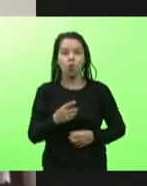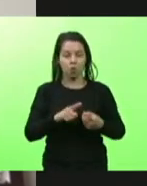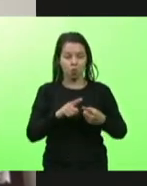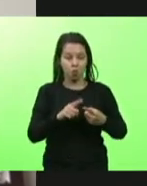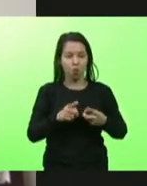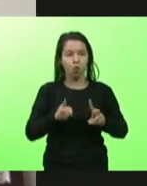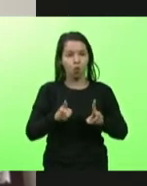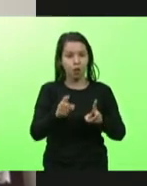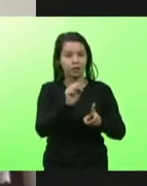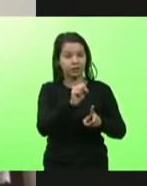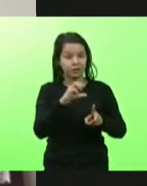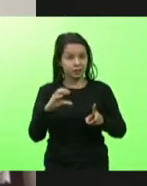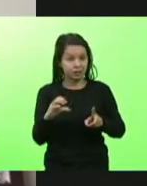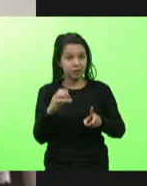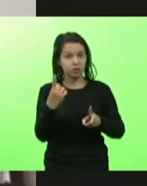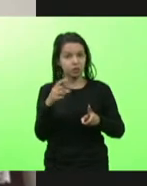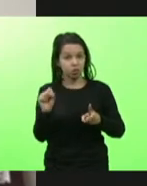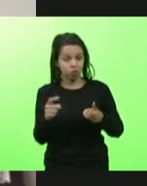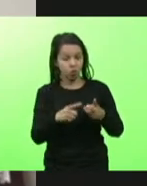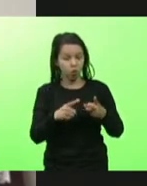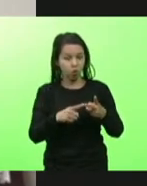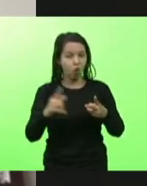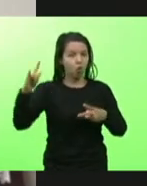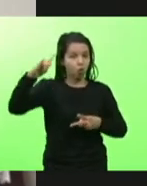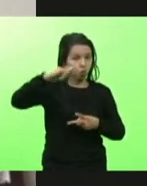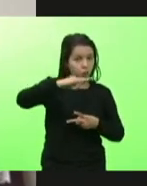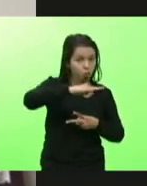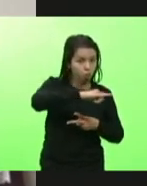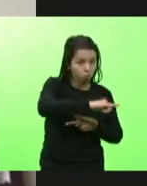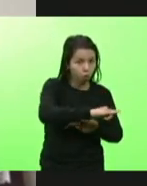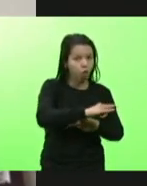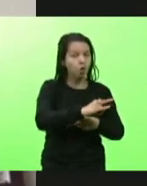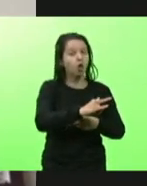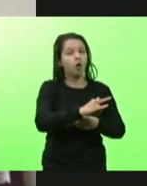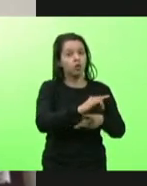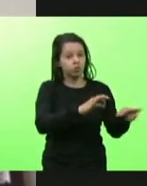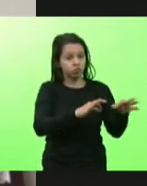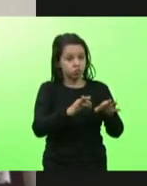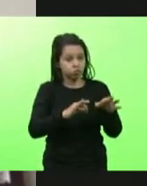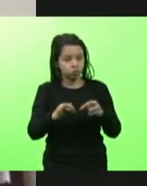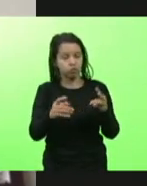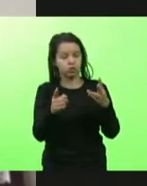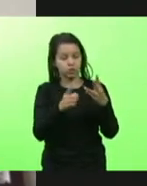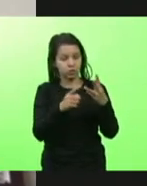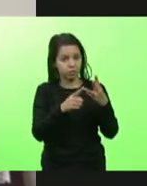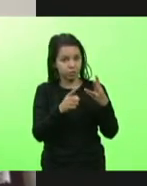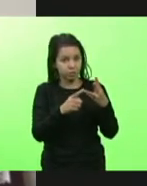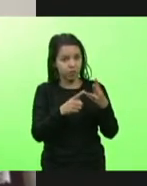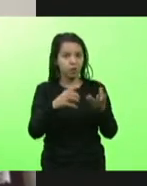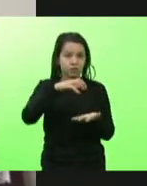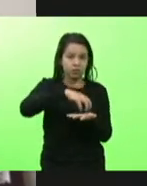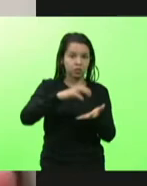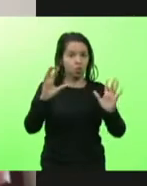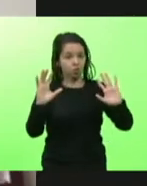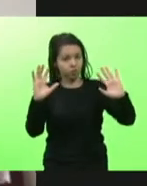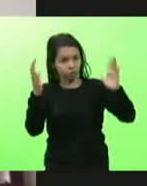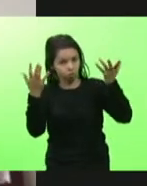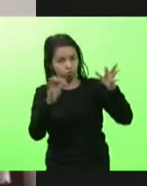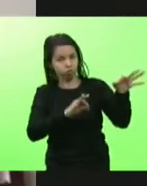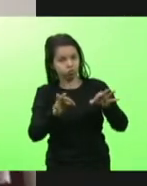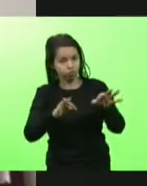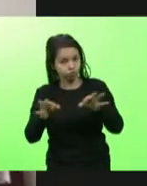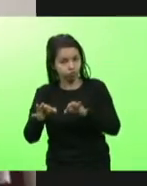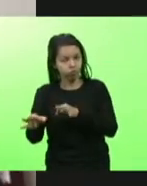recursos para o analisamento do aeroporto do Quero-Quero e os recursos dos Centro de Convenções. Uma visita extraordinária da